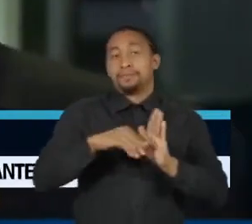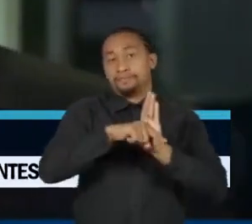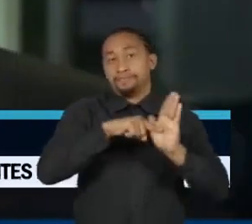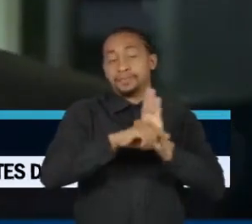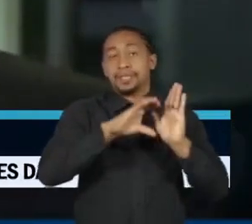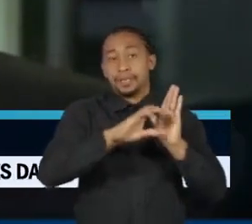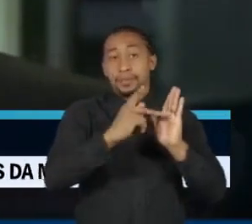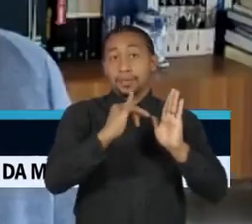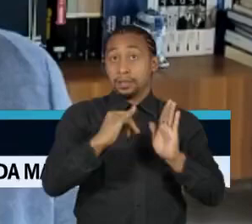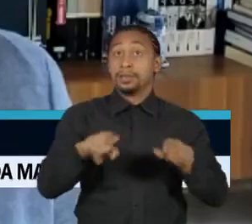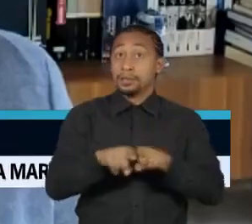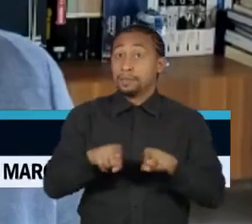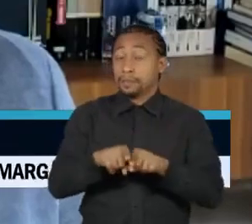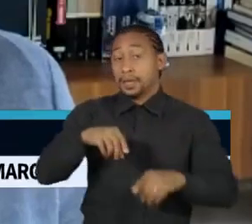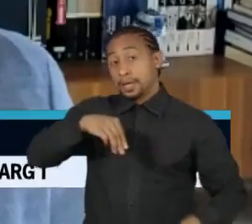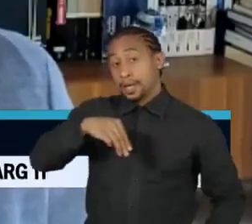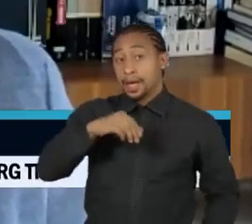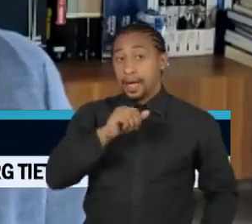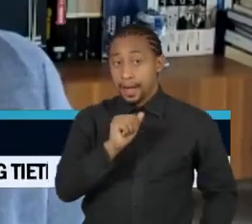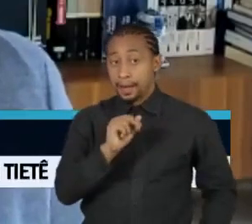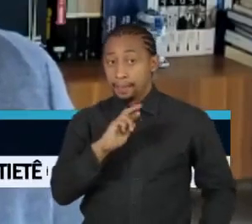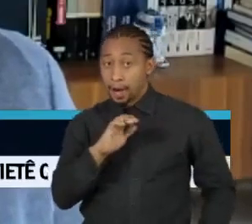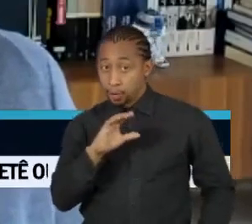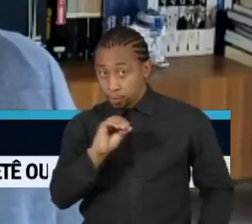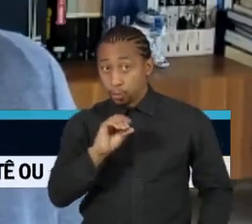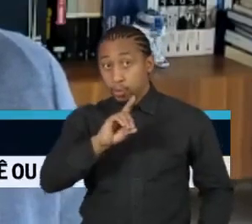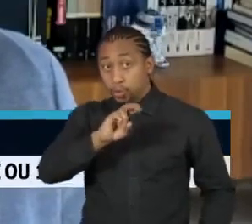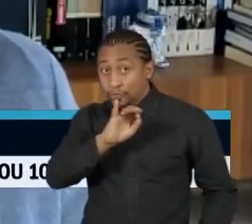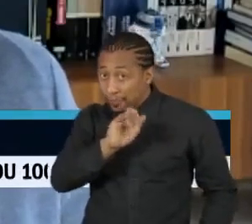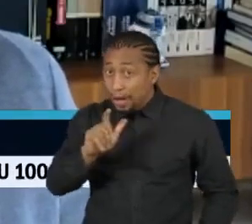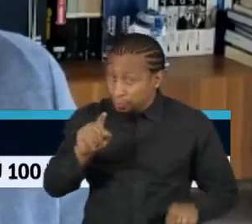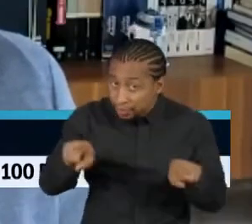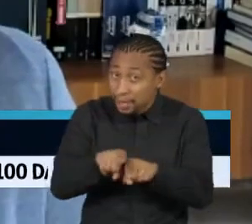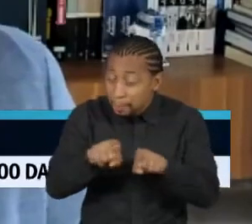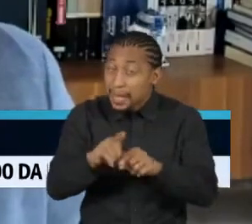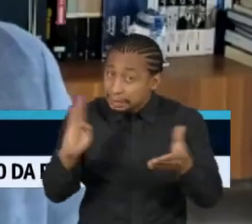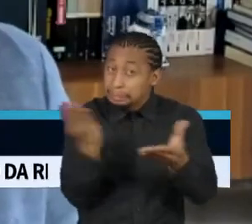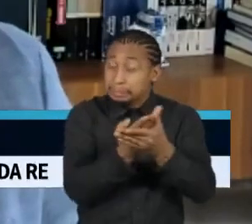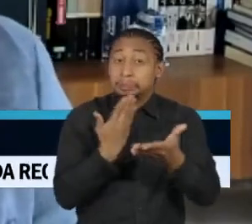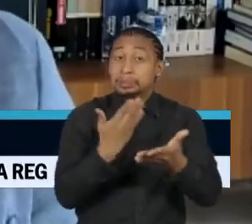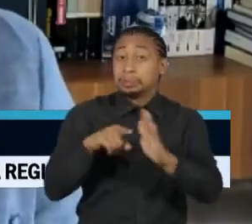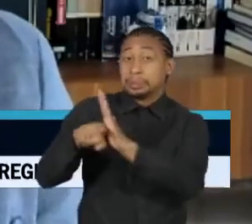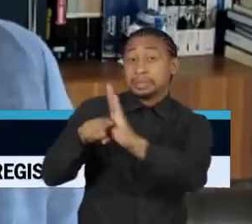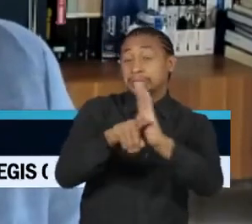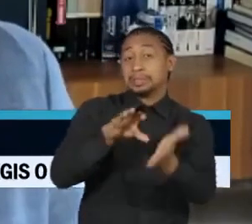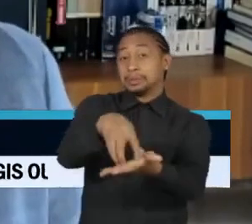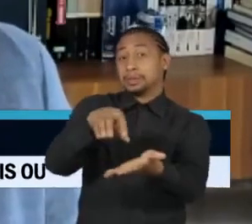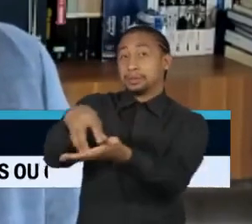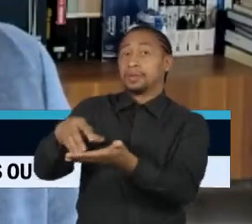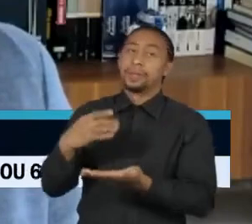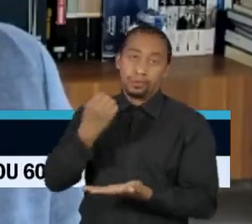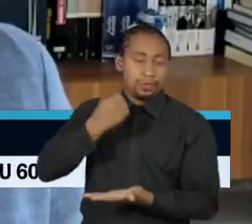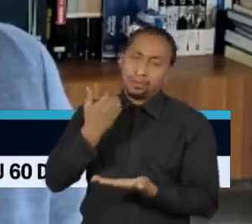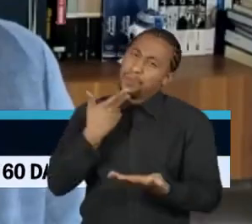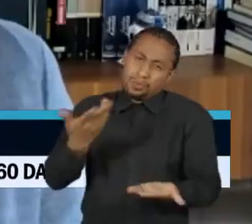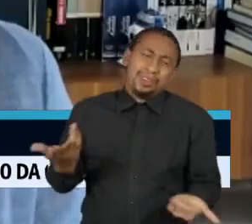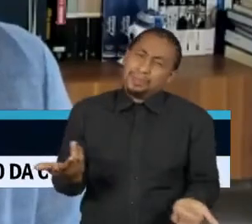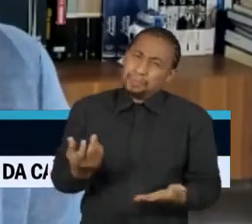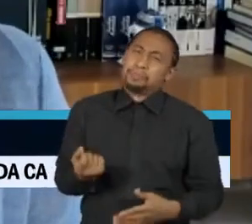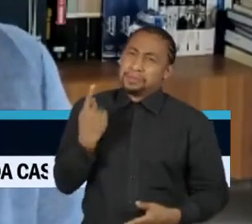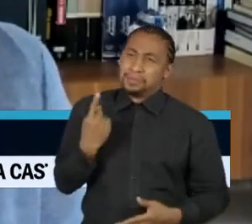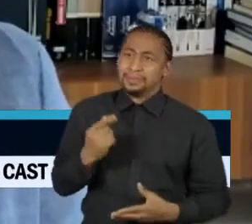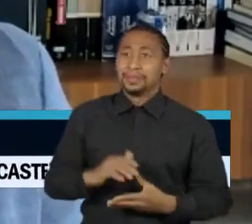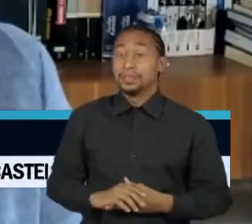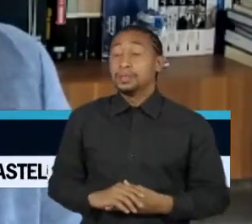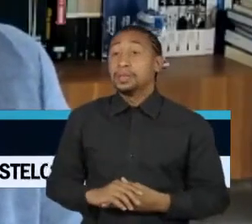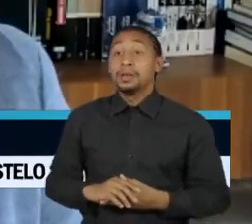fez o mesmo no Senado. O ataque foi um exagero, segundo o pesquisador. Me parece que ele veio acompanhado de uma certa tentativa de